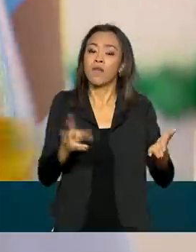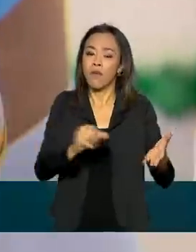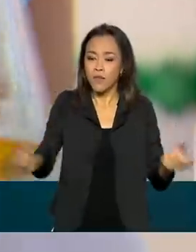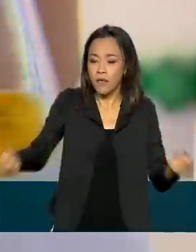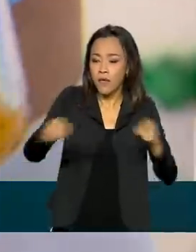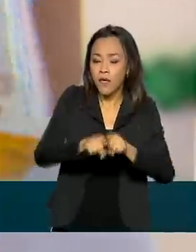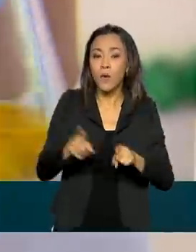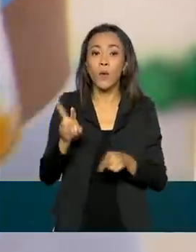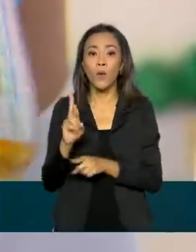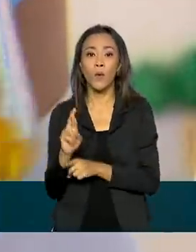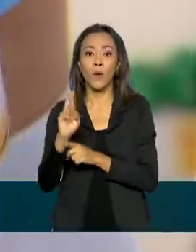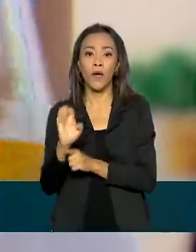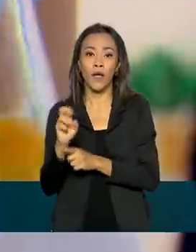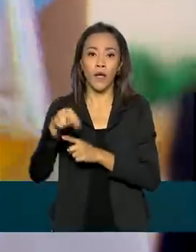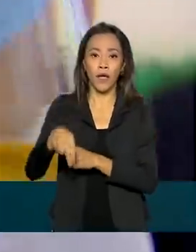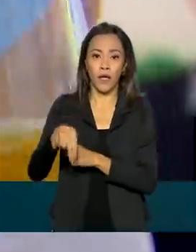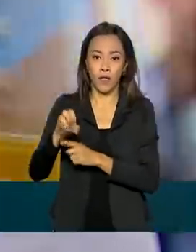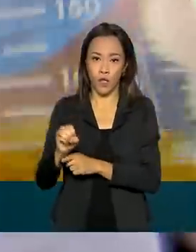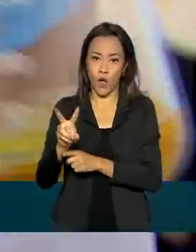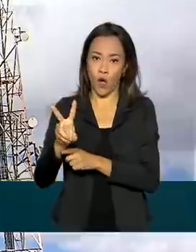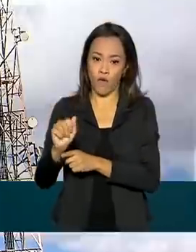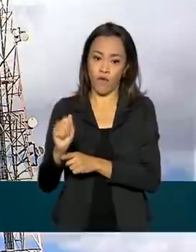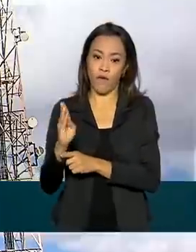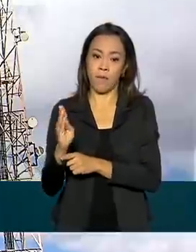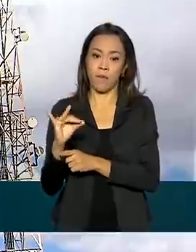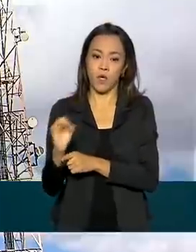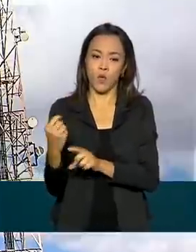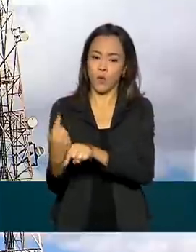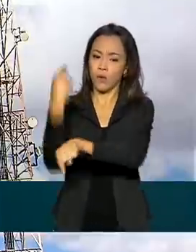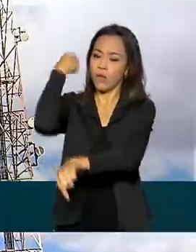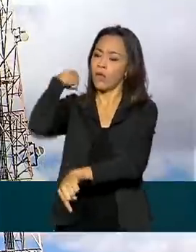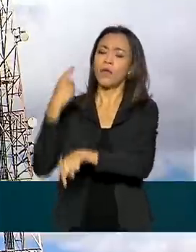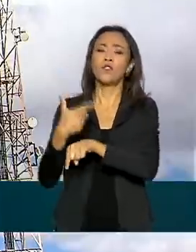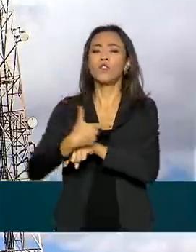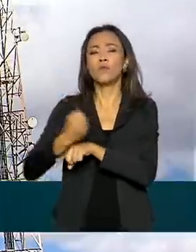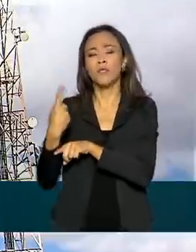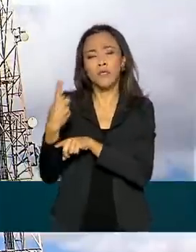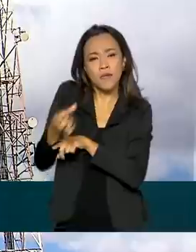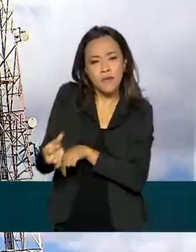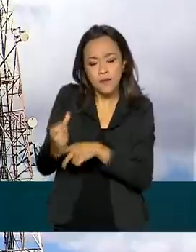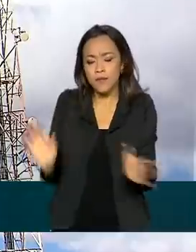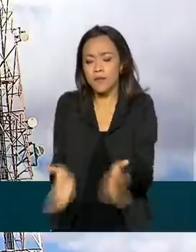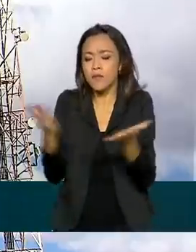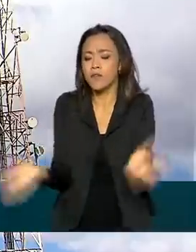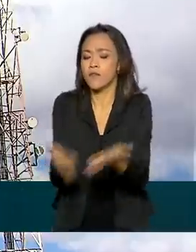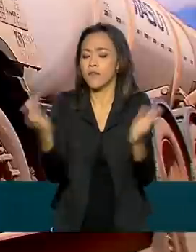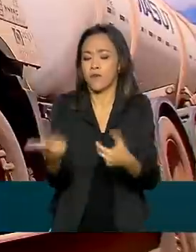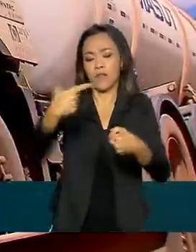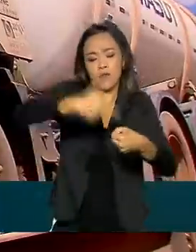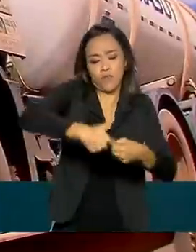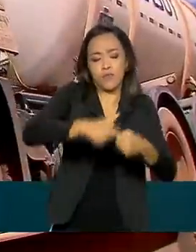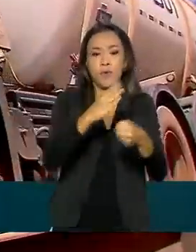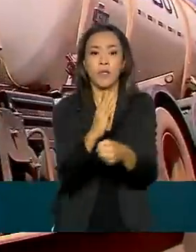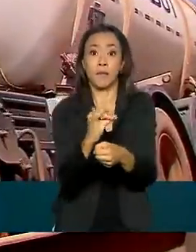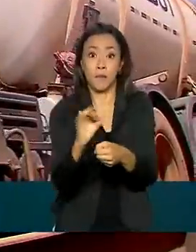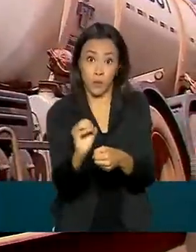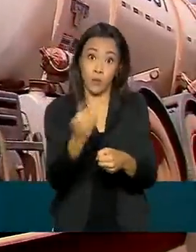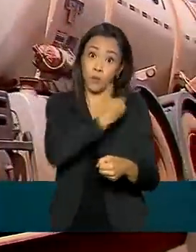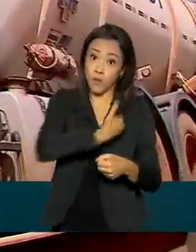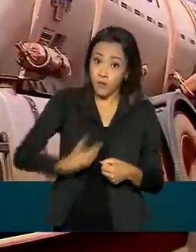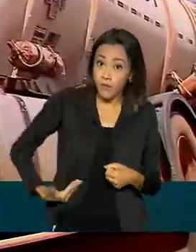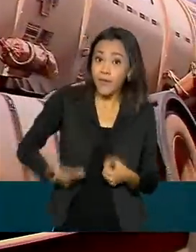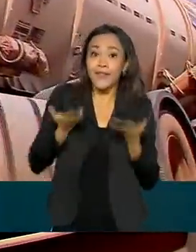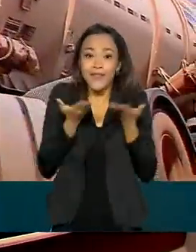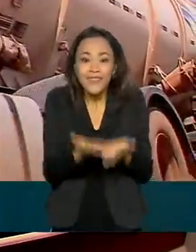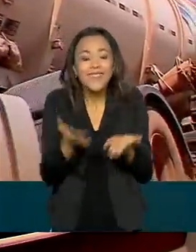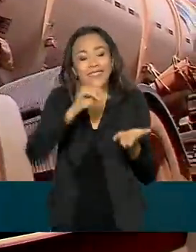o RenovaBio, que desde 2016 vem incentivando a produção de biocombustíveis. Para o governo, é